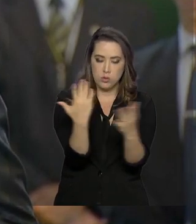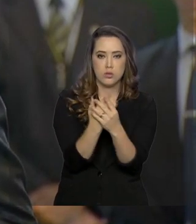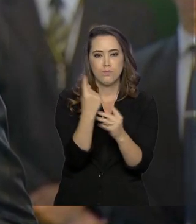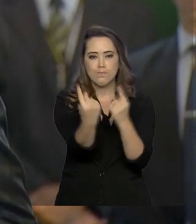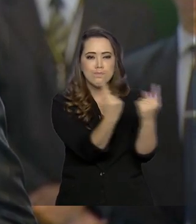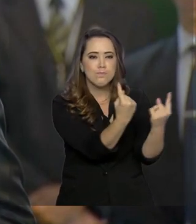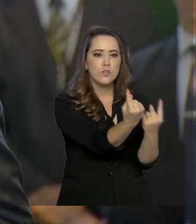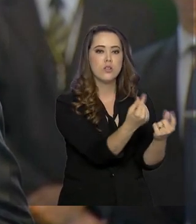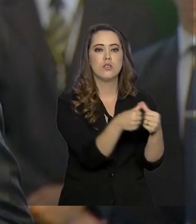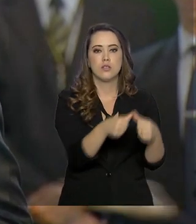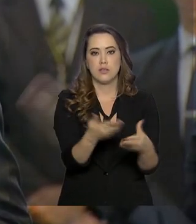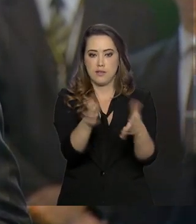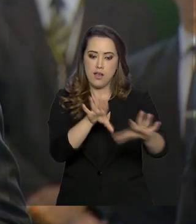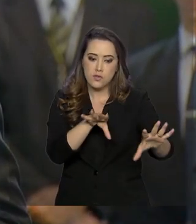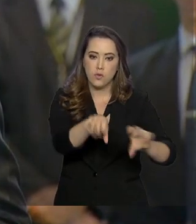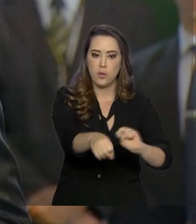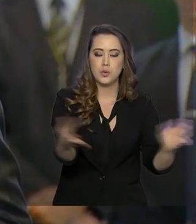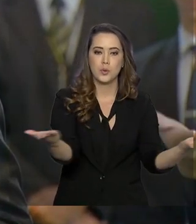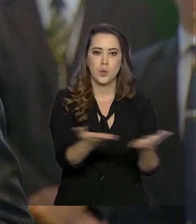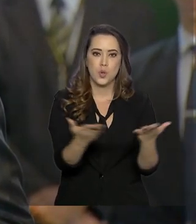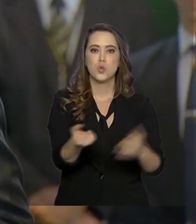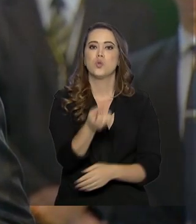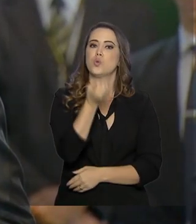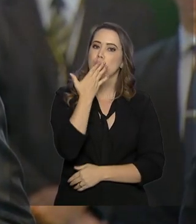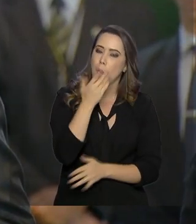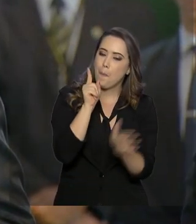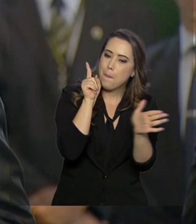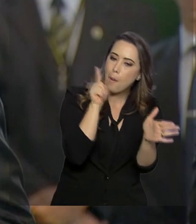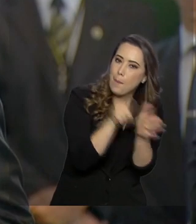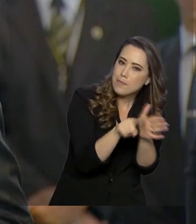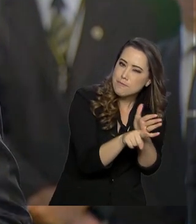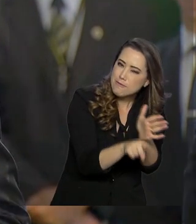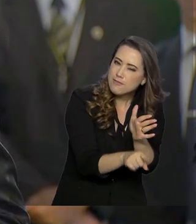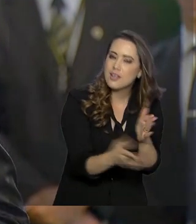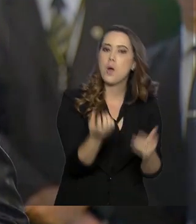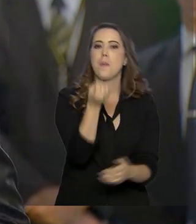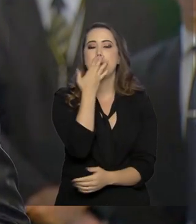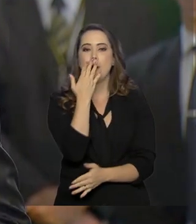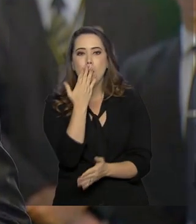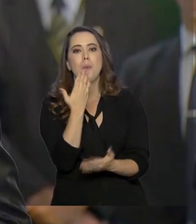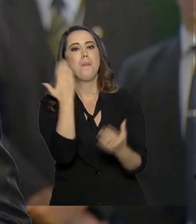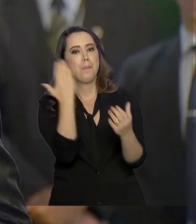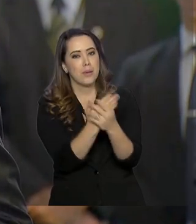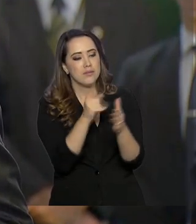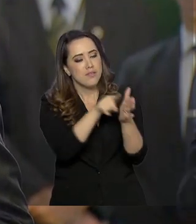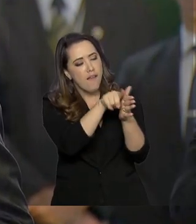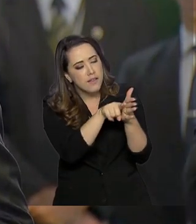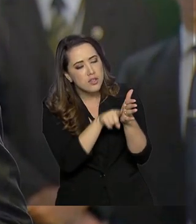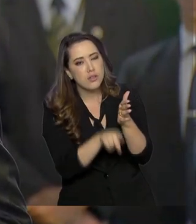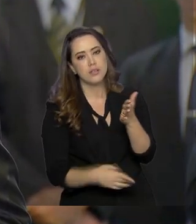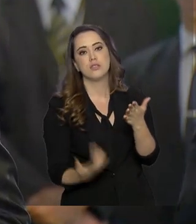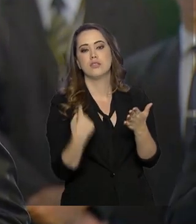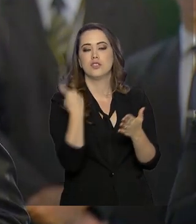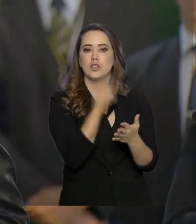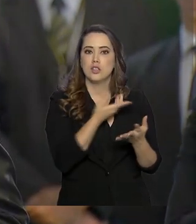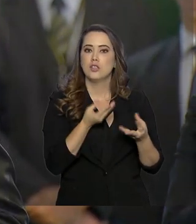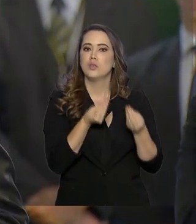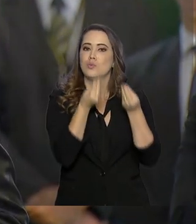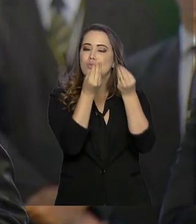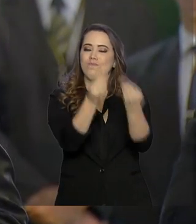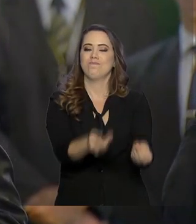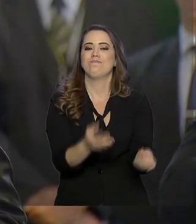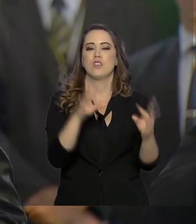de vocês que está se formando hoje. Um bom inquérito, uma boa investigação, nos traz